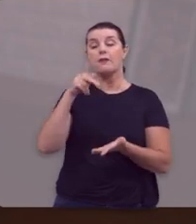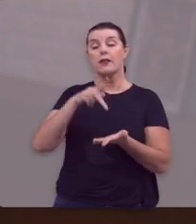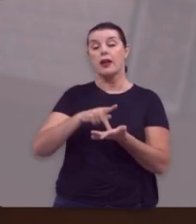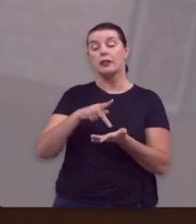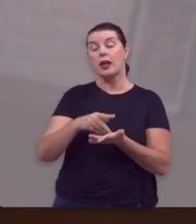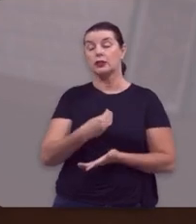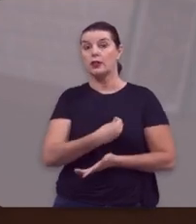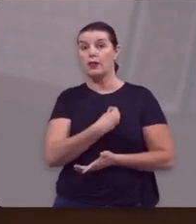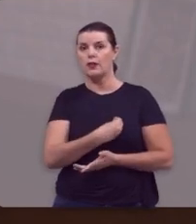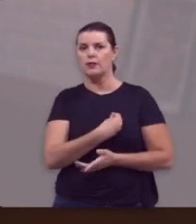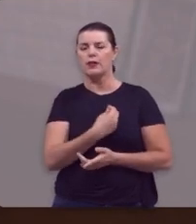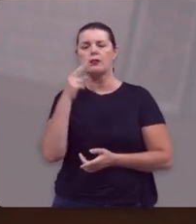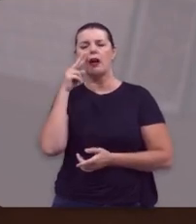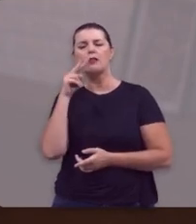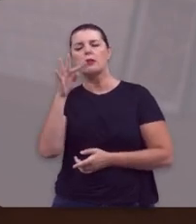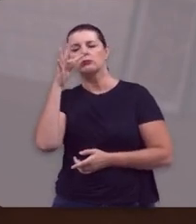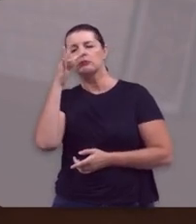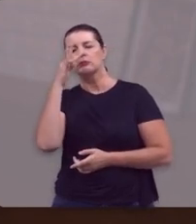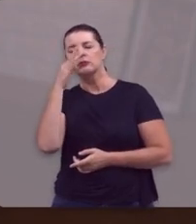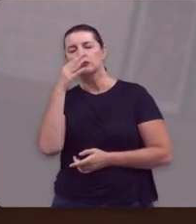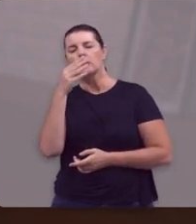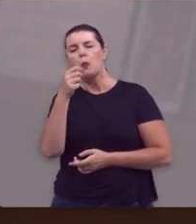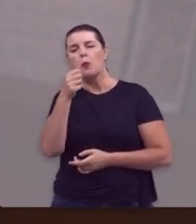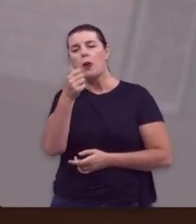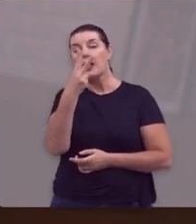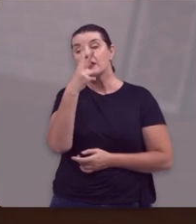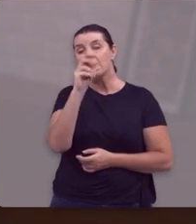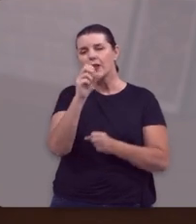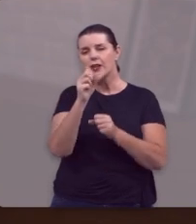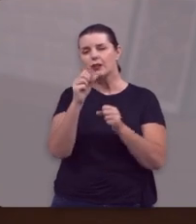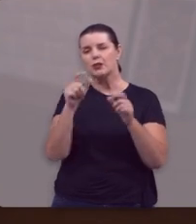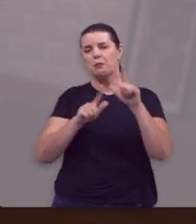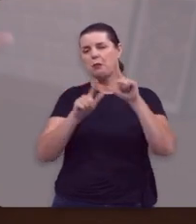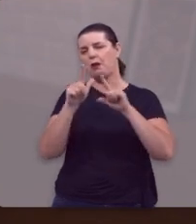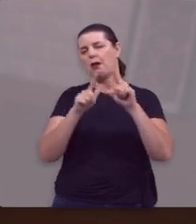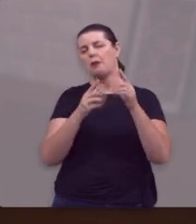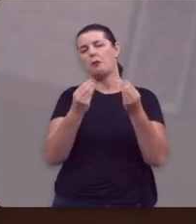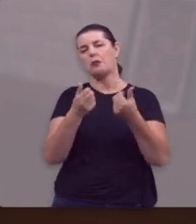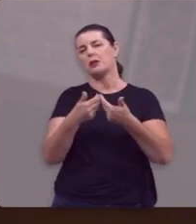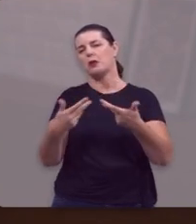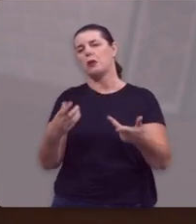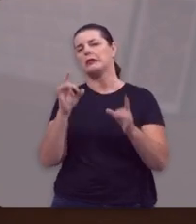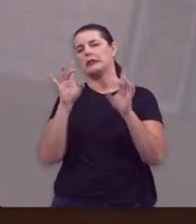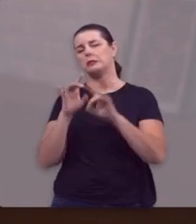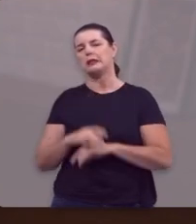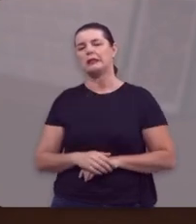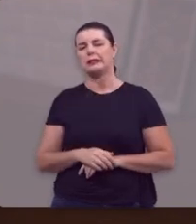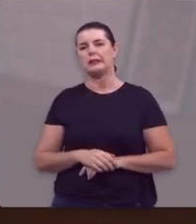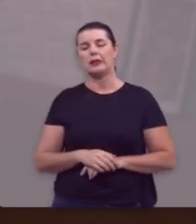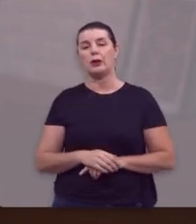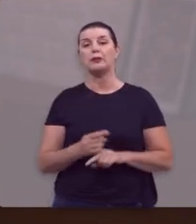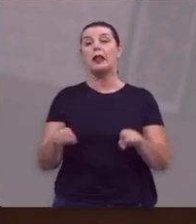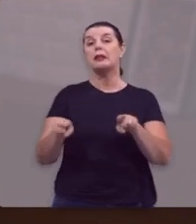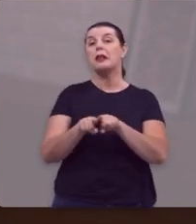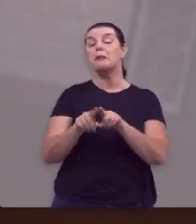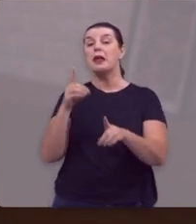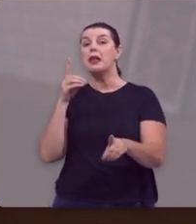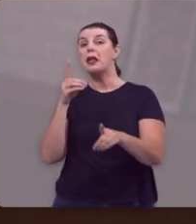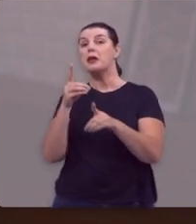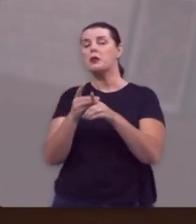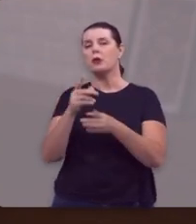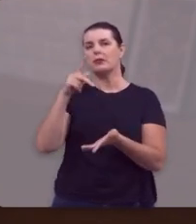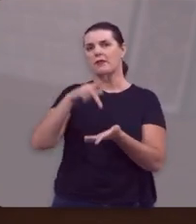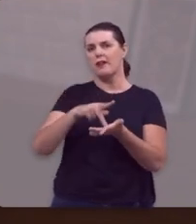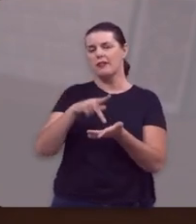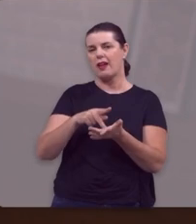youtube.com barra programa Verdade e Vida e assistir aí quase duas décadas de programa tem muita coisa